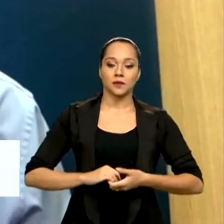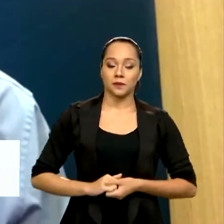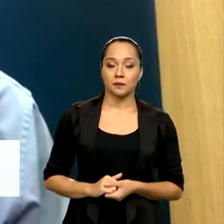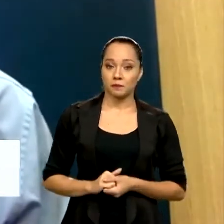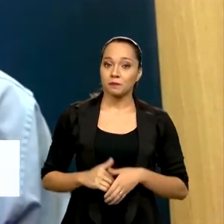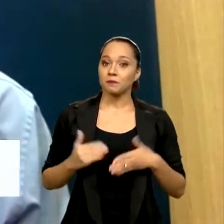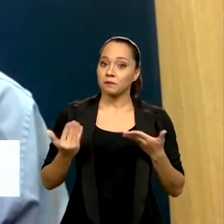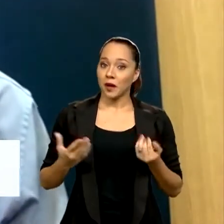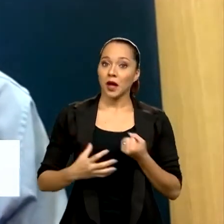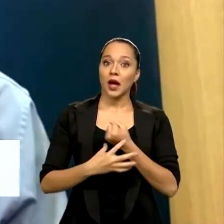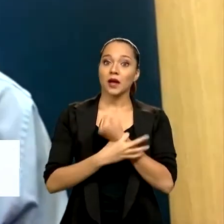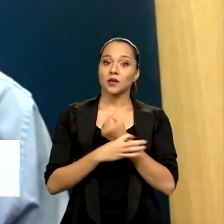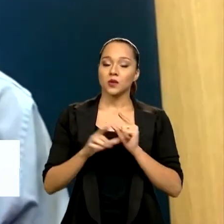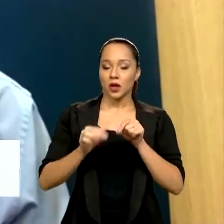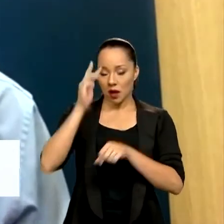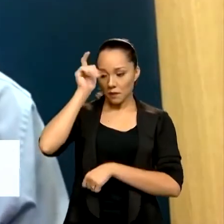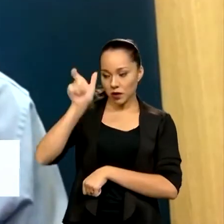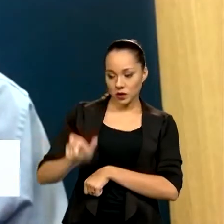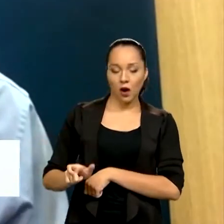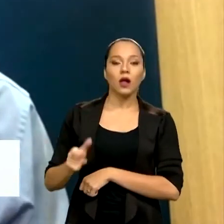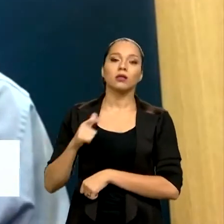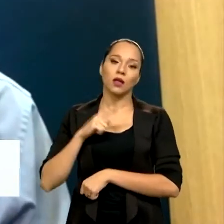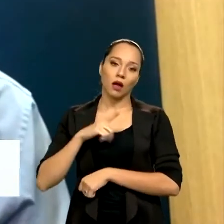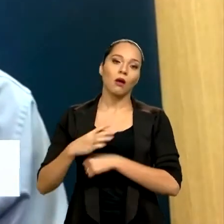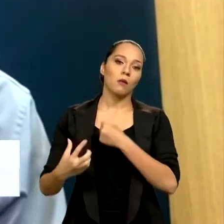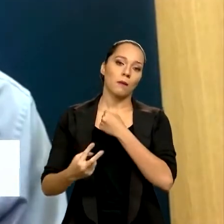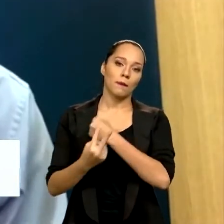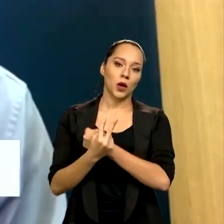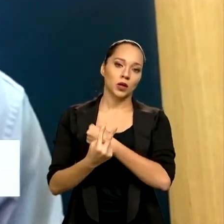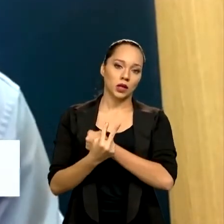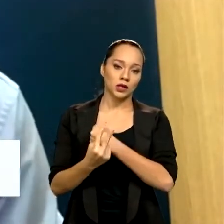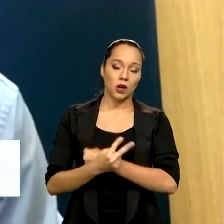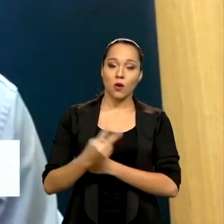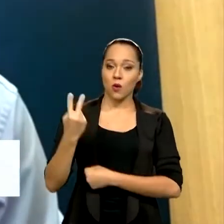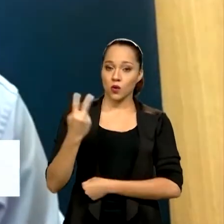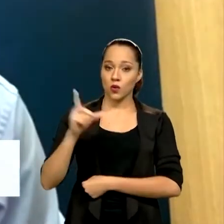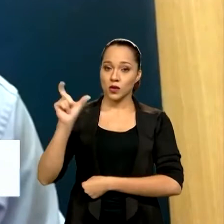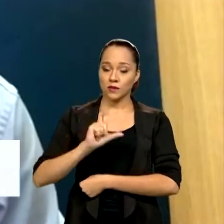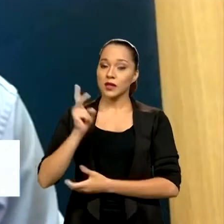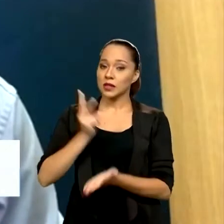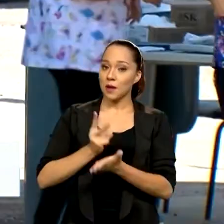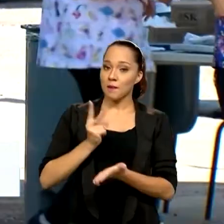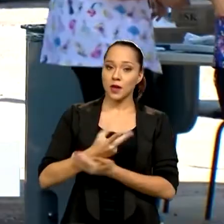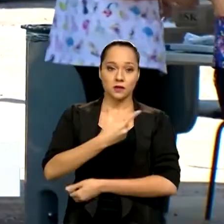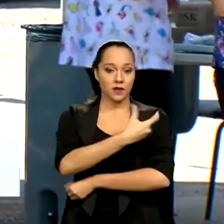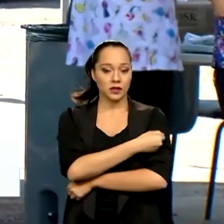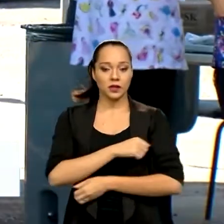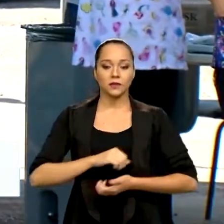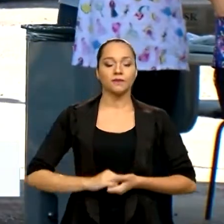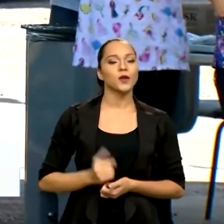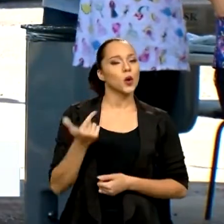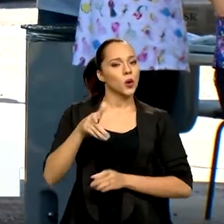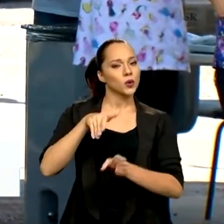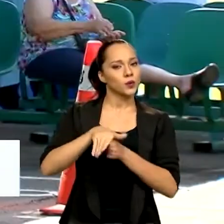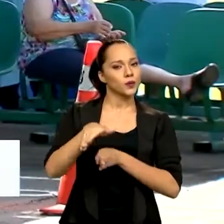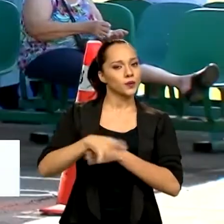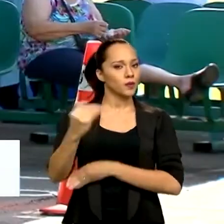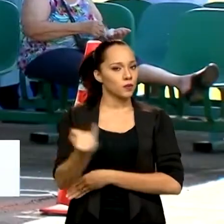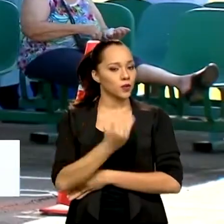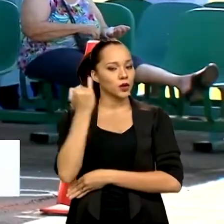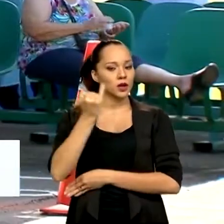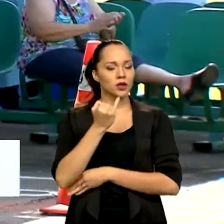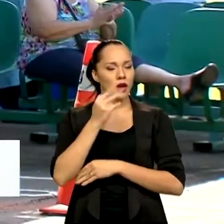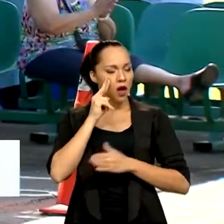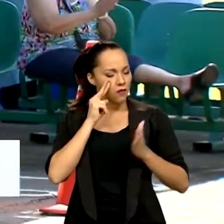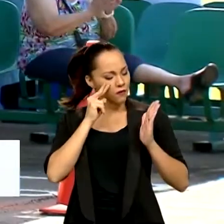Assim garantiríamos que a pessoa estaria protegida com duas doses de uma mesma vacina. Outra recomendação importante é